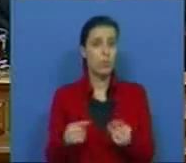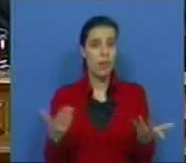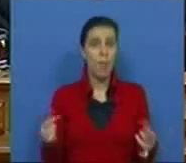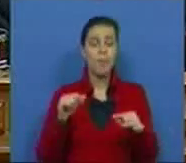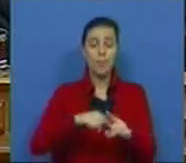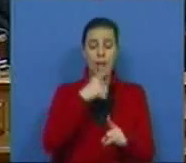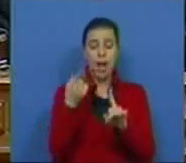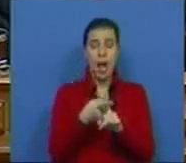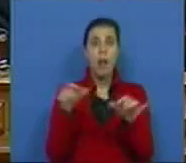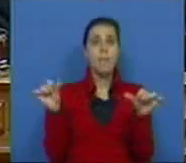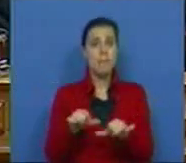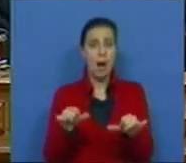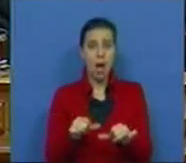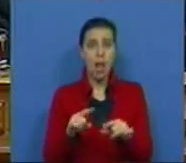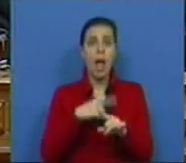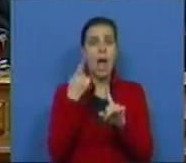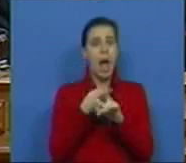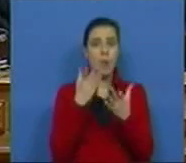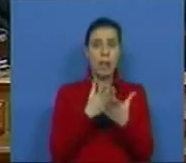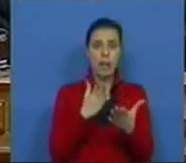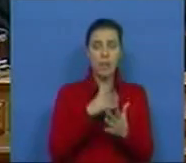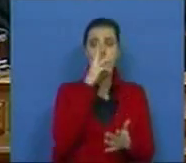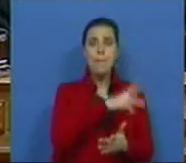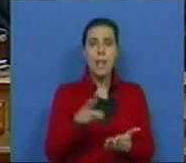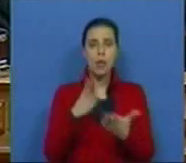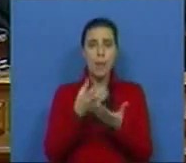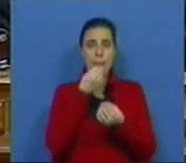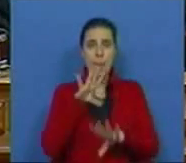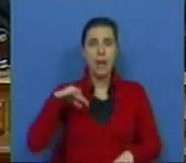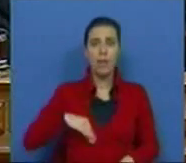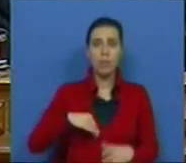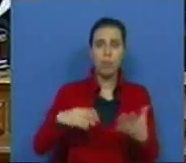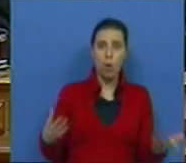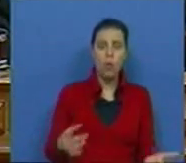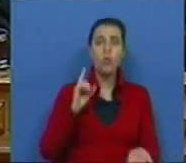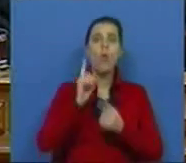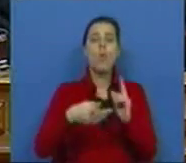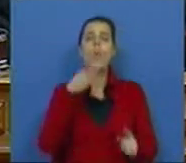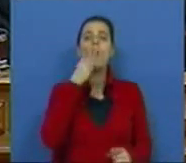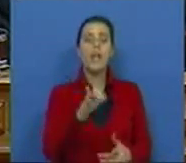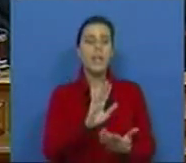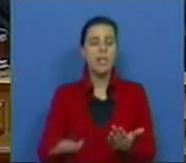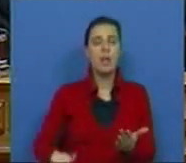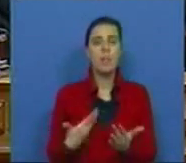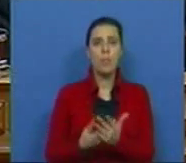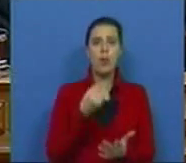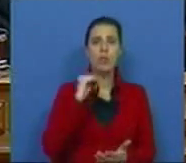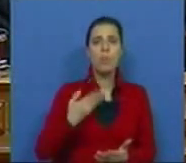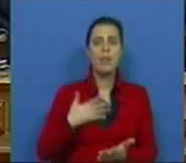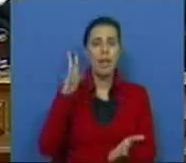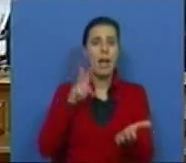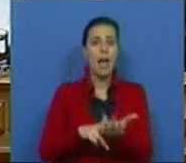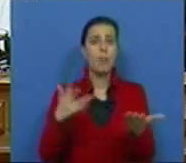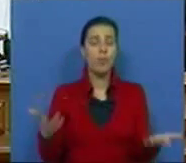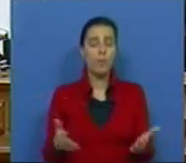Este ano letivo correu mal, este ano letivo há milhares de estudantes que perderam a bolsa. O que é que diz a proposta do PSD que foi